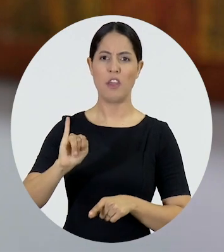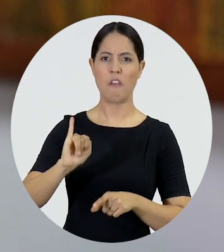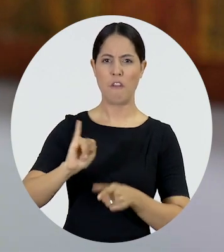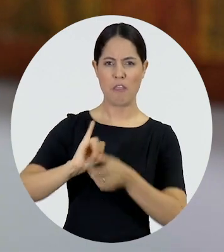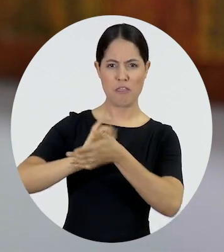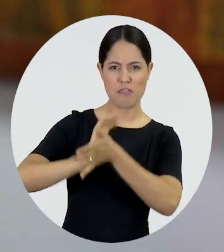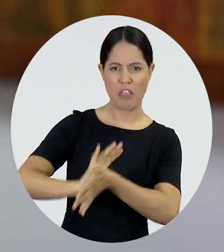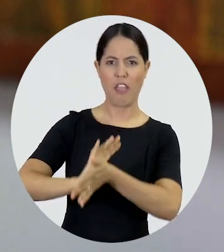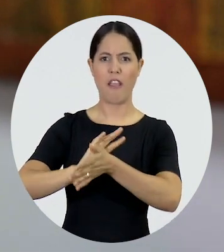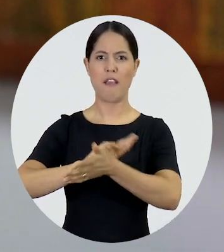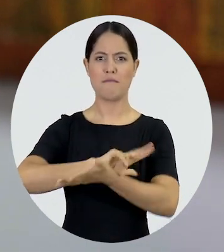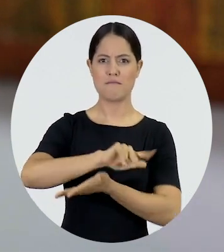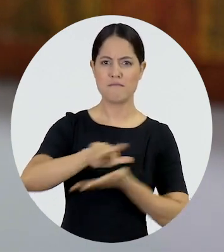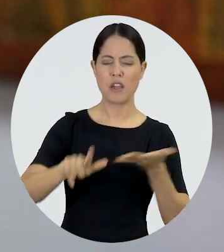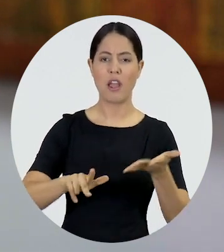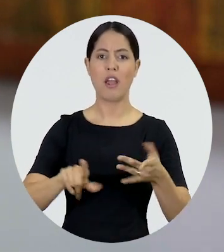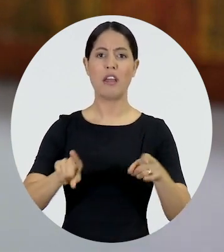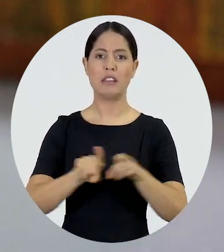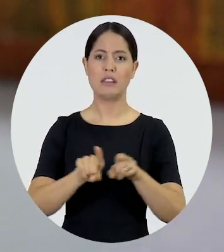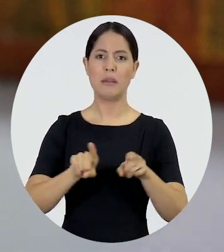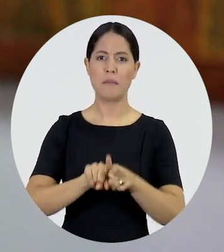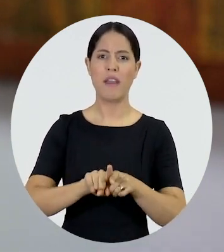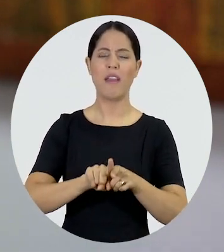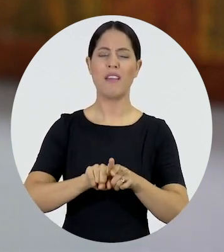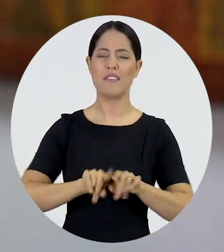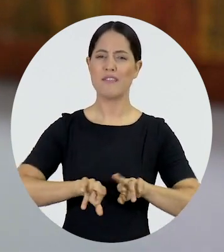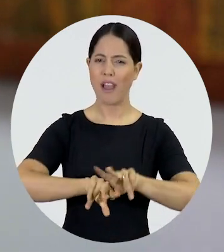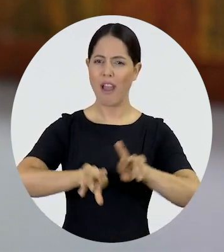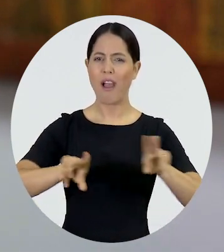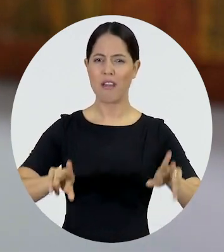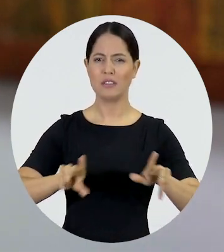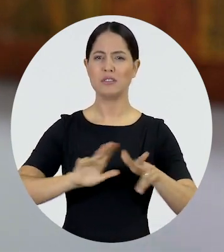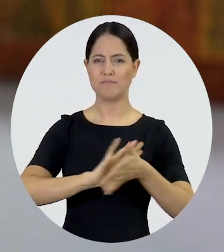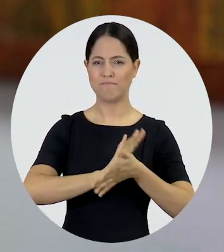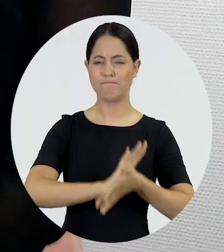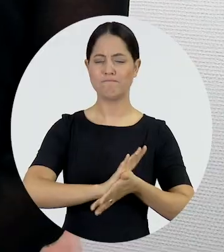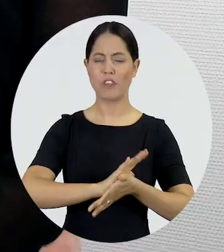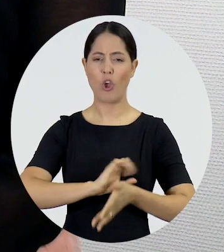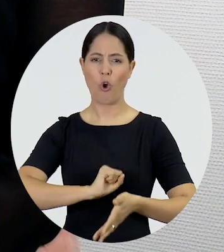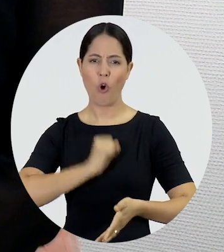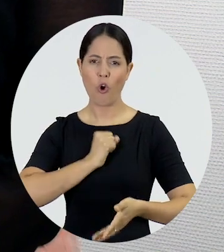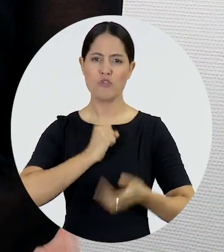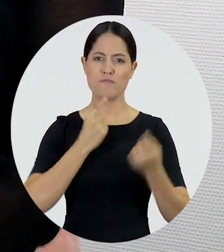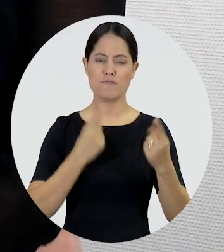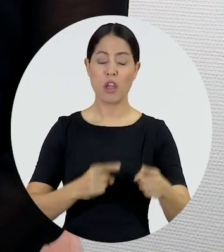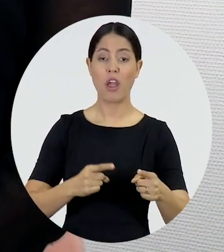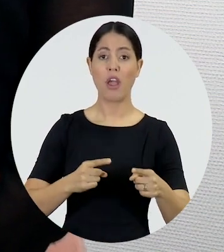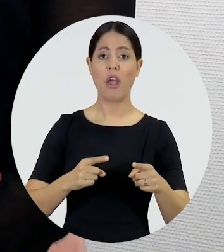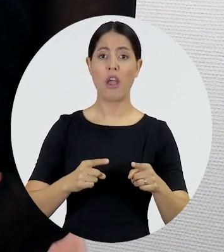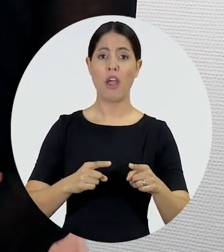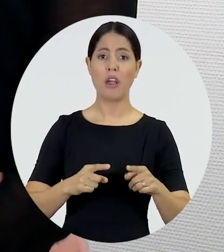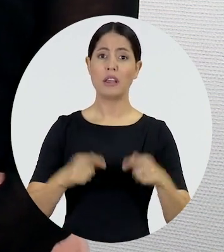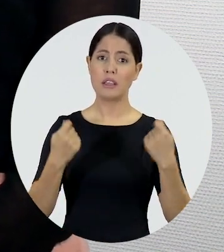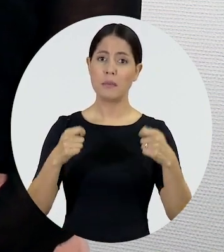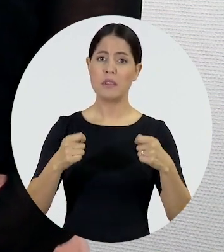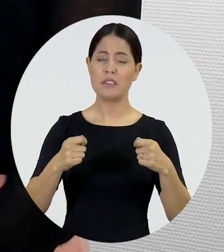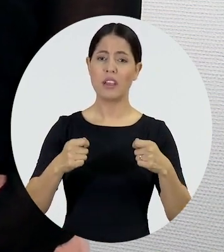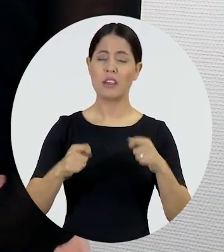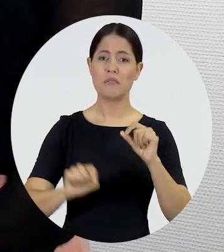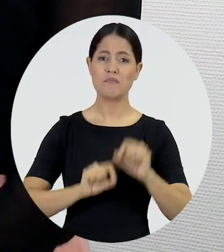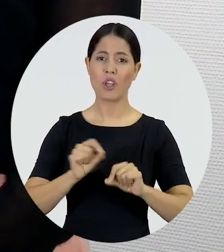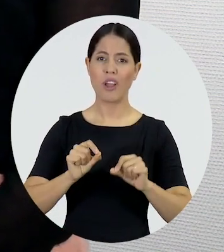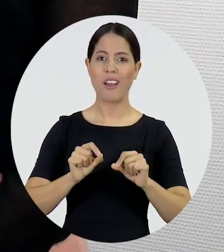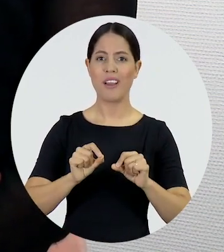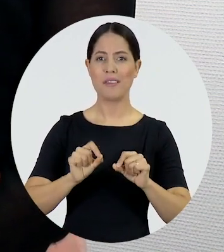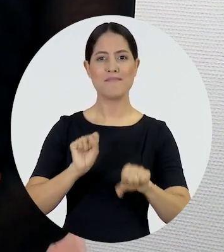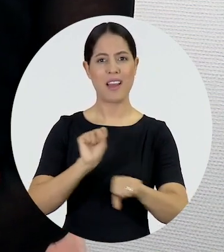Temos esse fomento a partir de autoridades públicas que têm o compromisso de promover a defesa